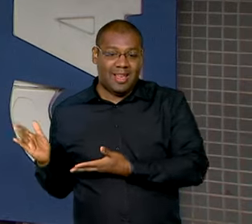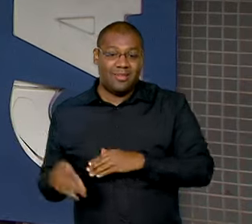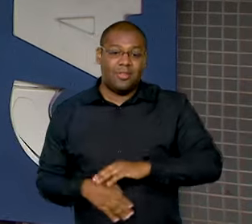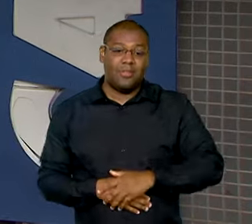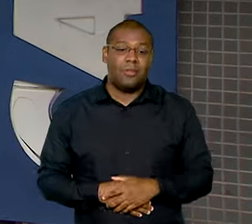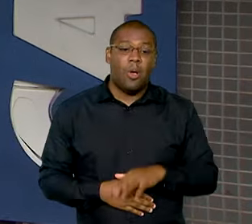121.